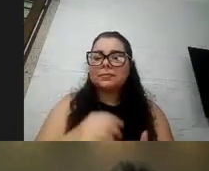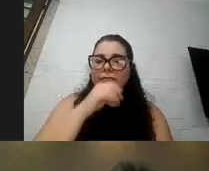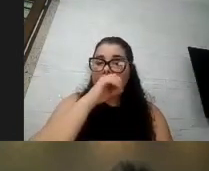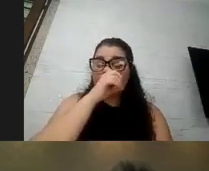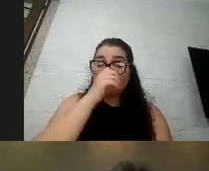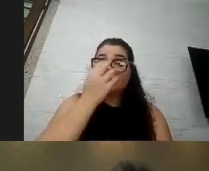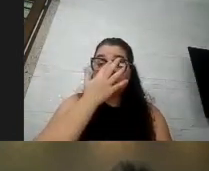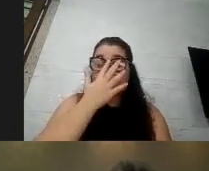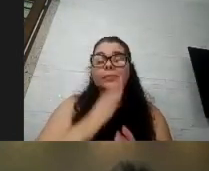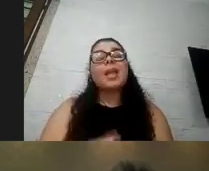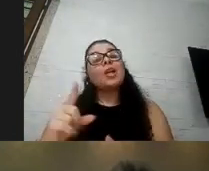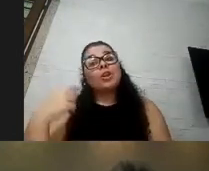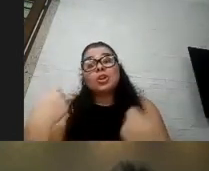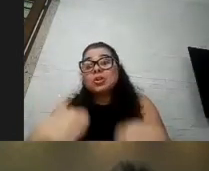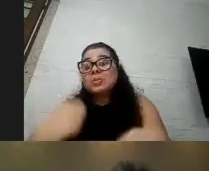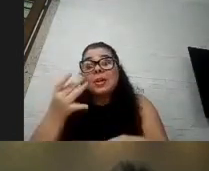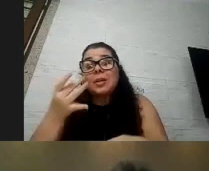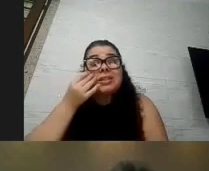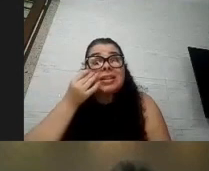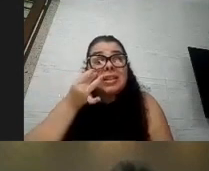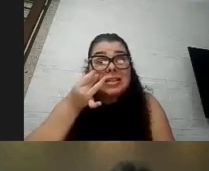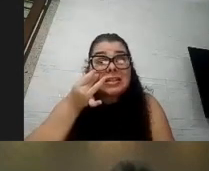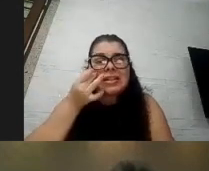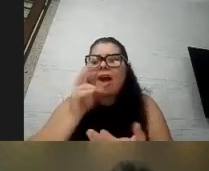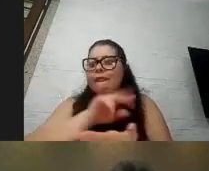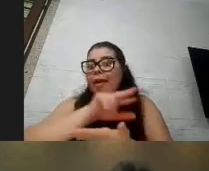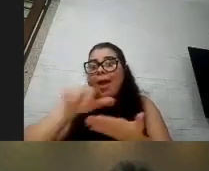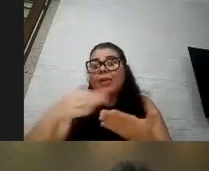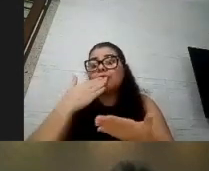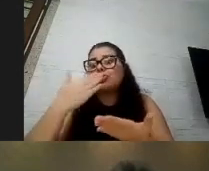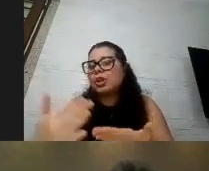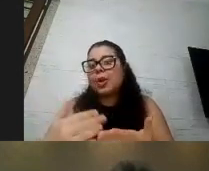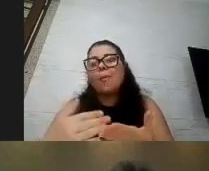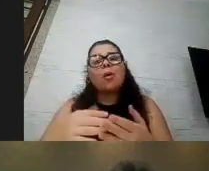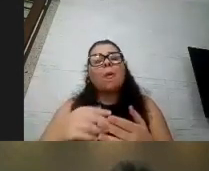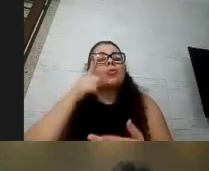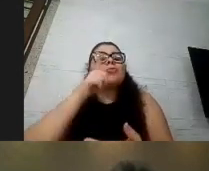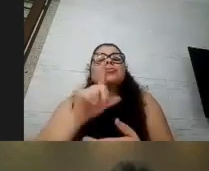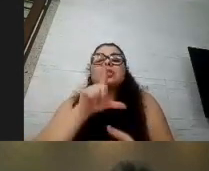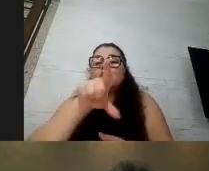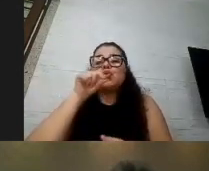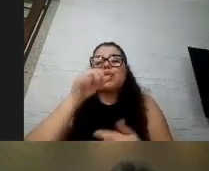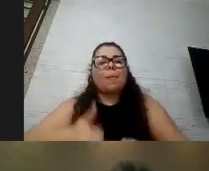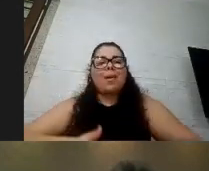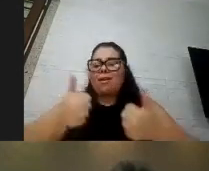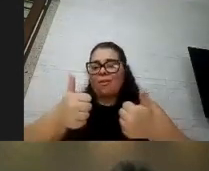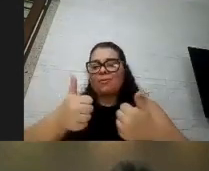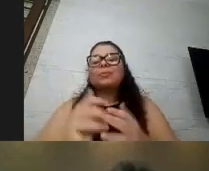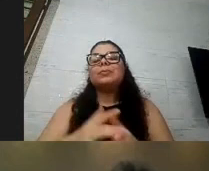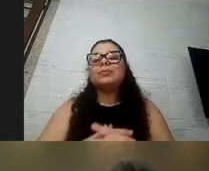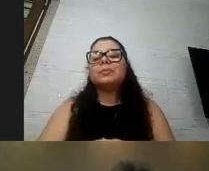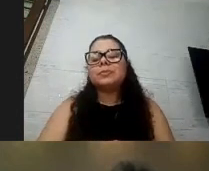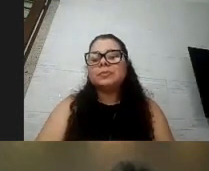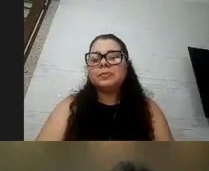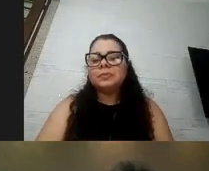testar né os mais diversos modelos e formas e cores e estampas pra ver aquilo que vai dar certo